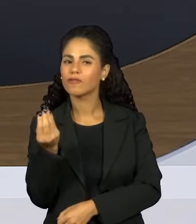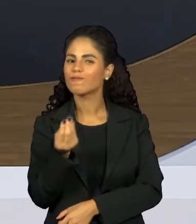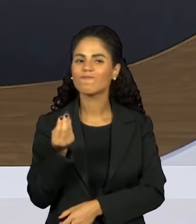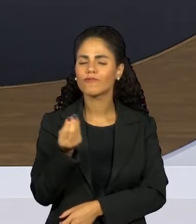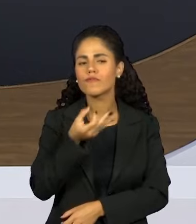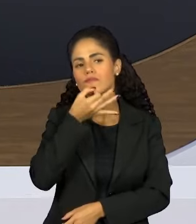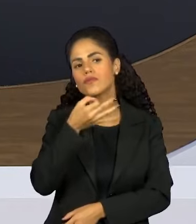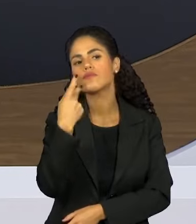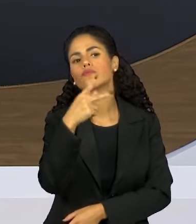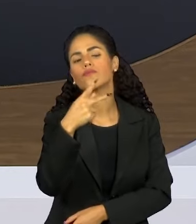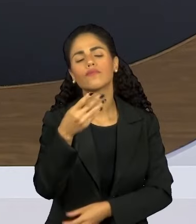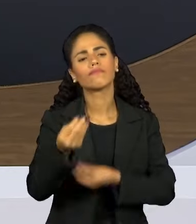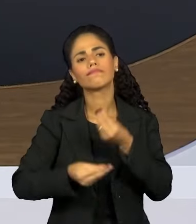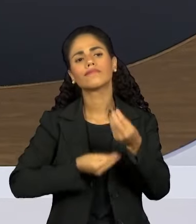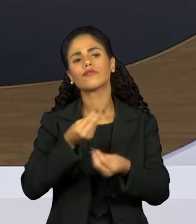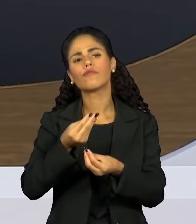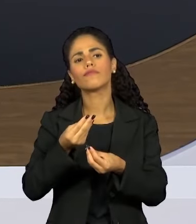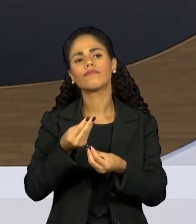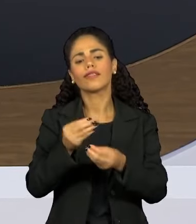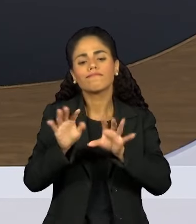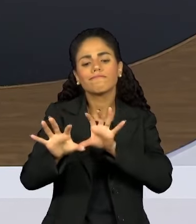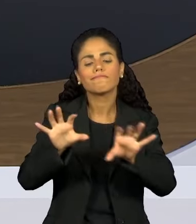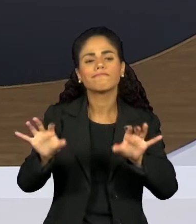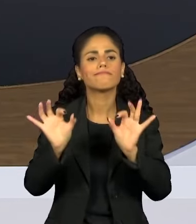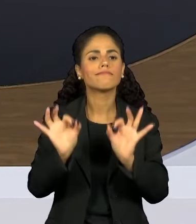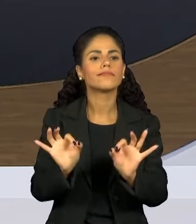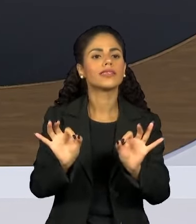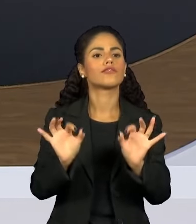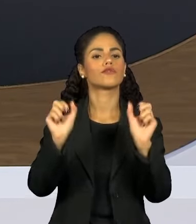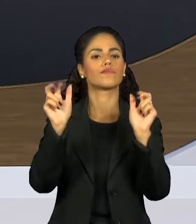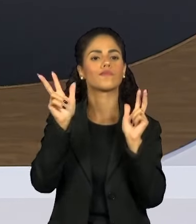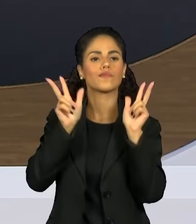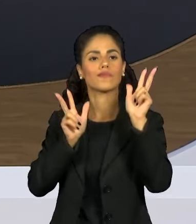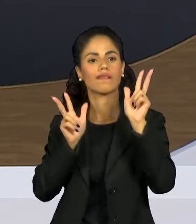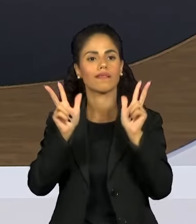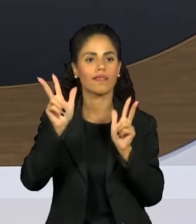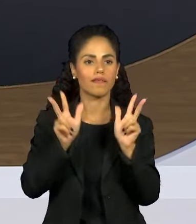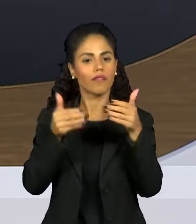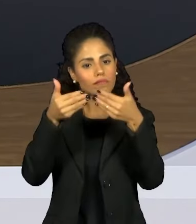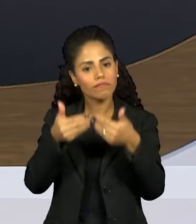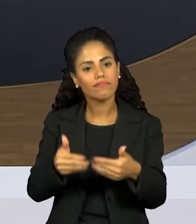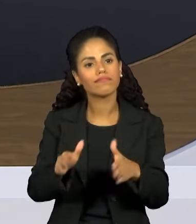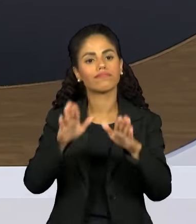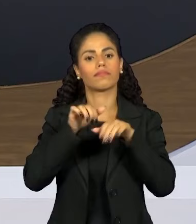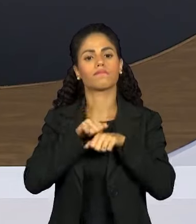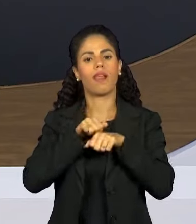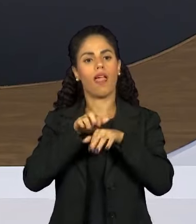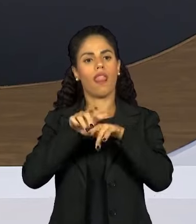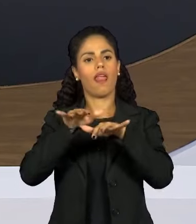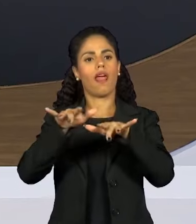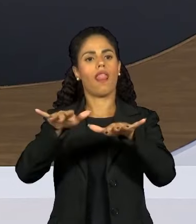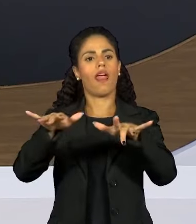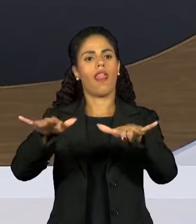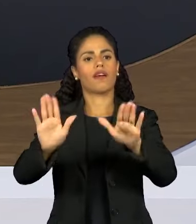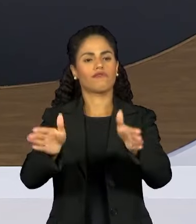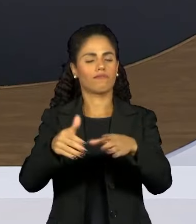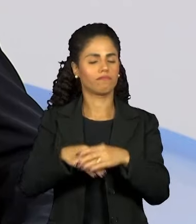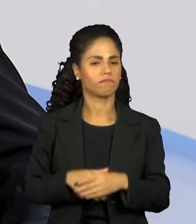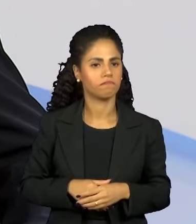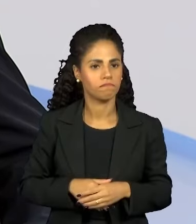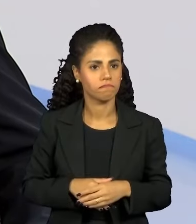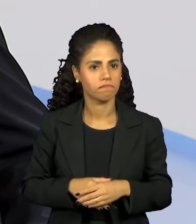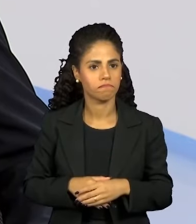e como isso pode se refletir no Carnaval, que vem ganhando tanto espaço de uma década mais ou menos para cá?